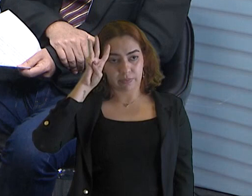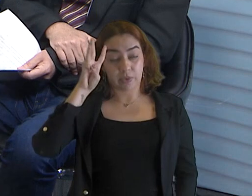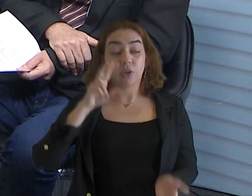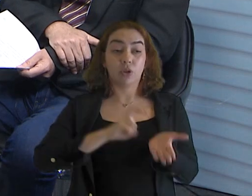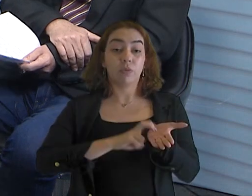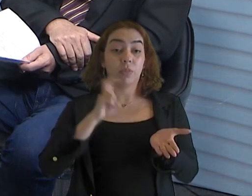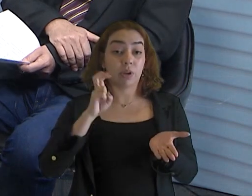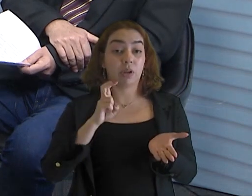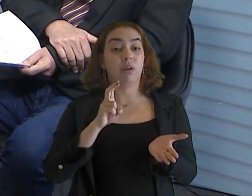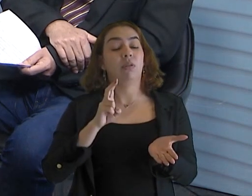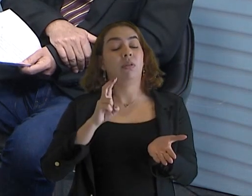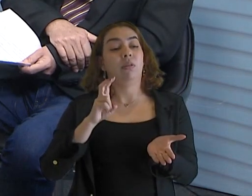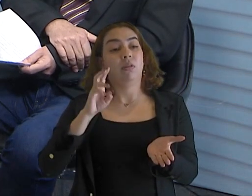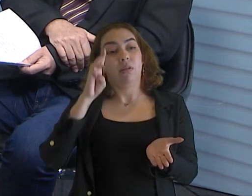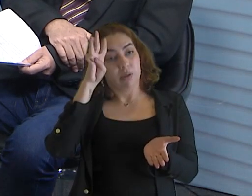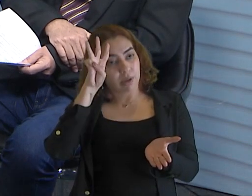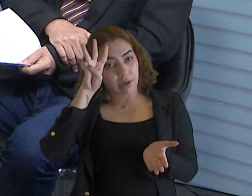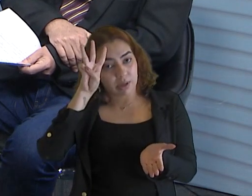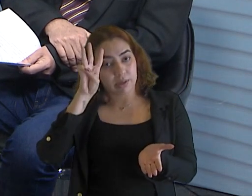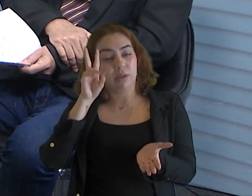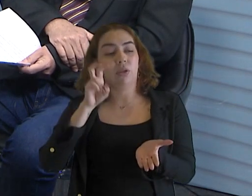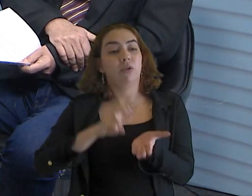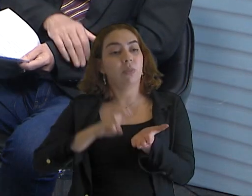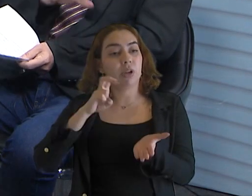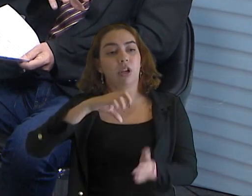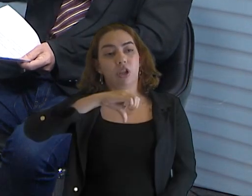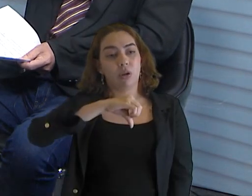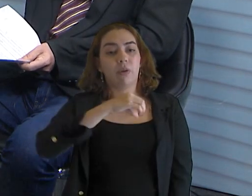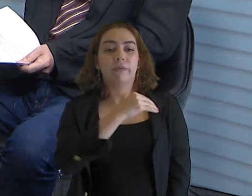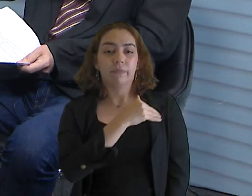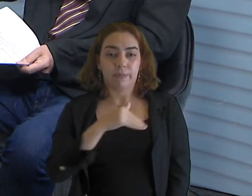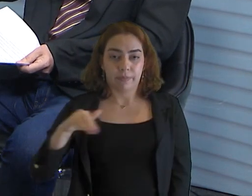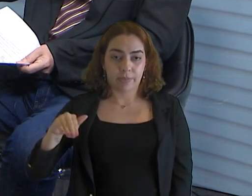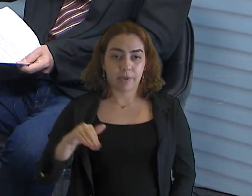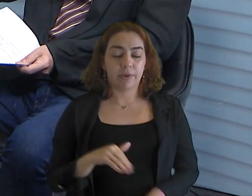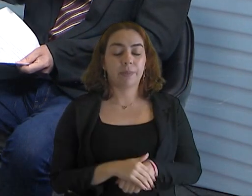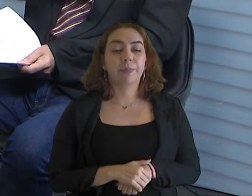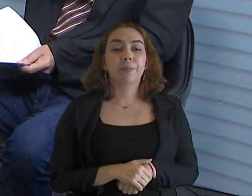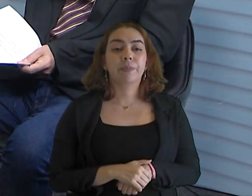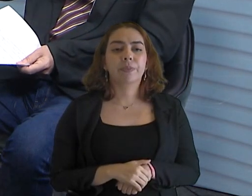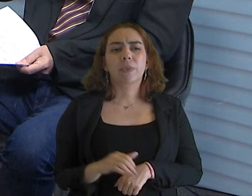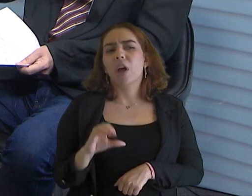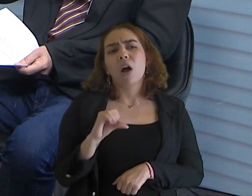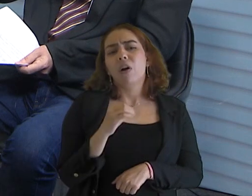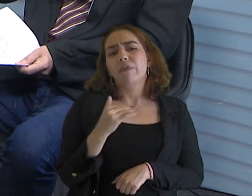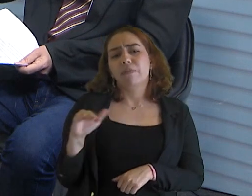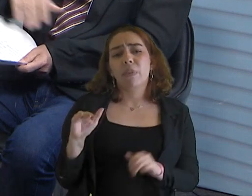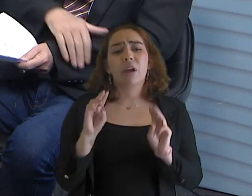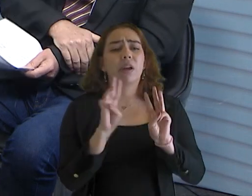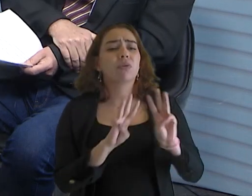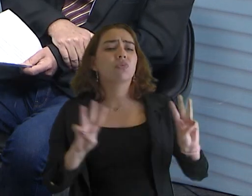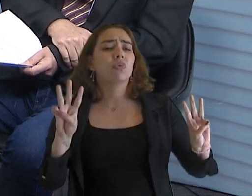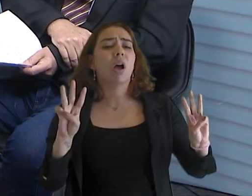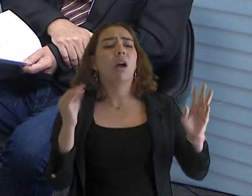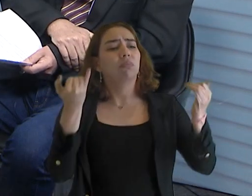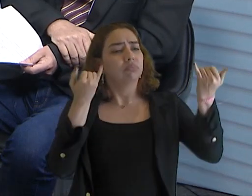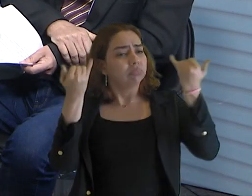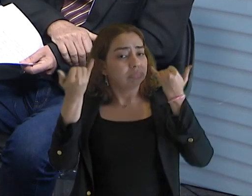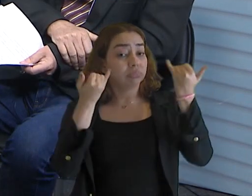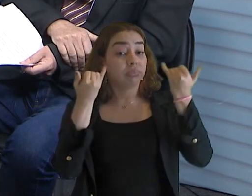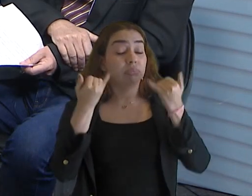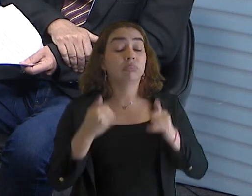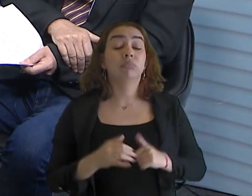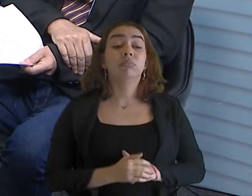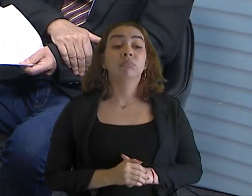manhã, nove e meia da manhã. As pessoas entram lá no site do tribunal e têm todas as informações. todas as informações. E a